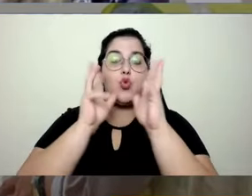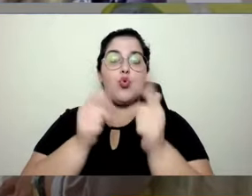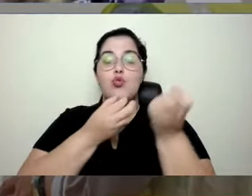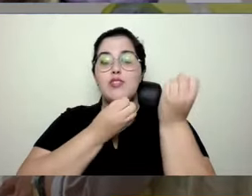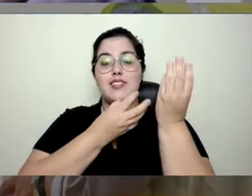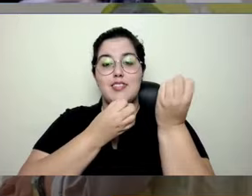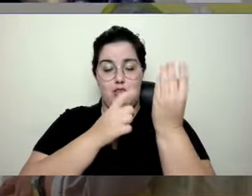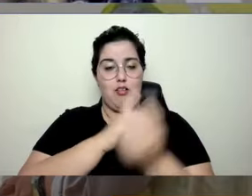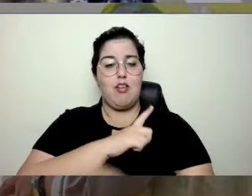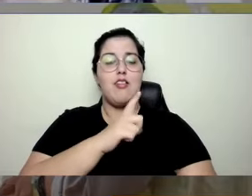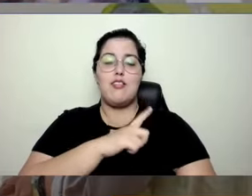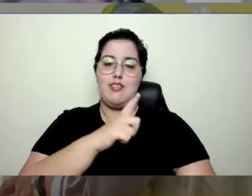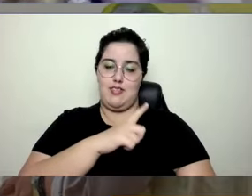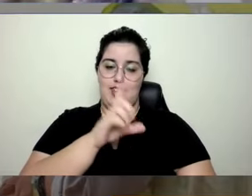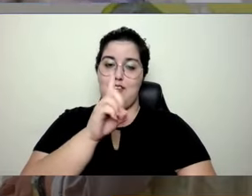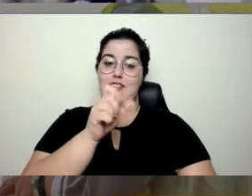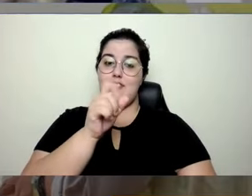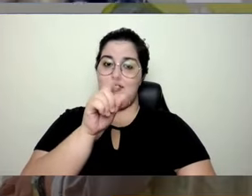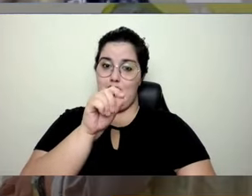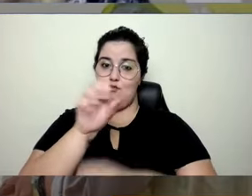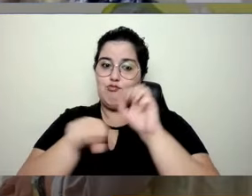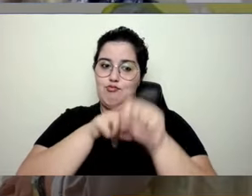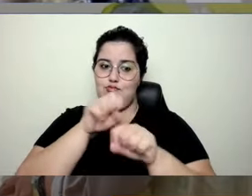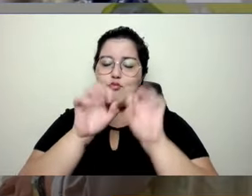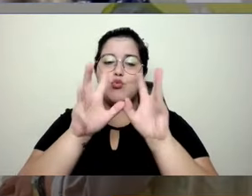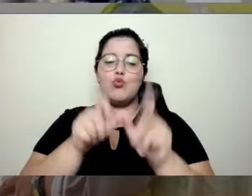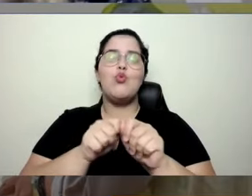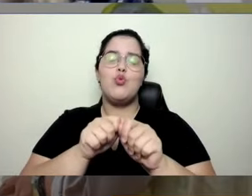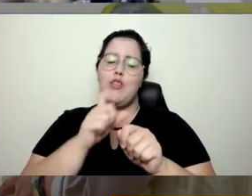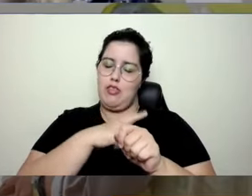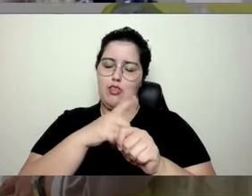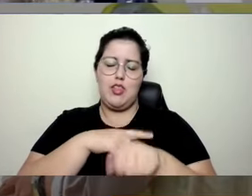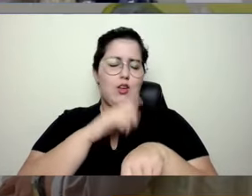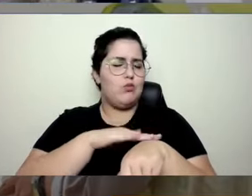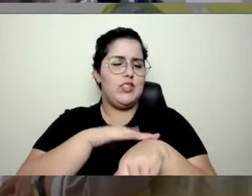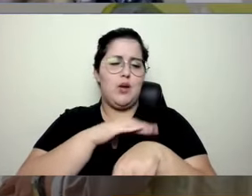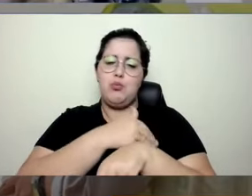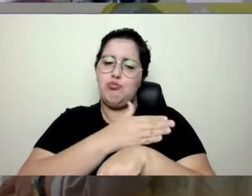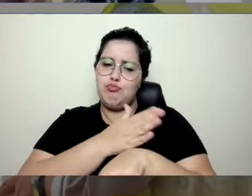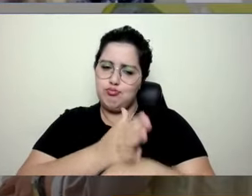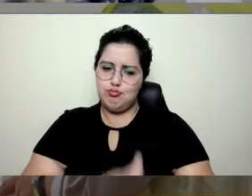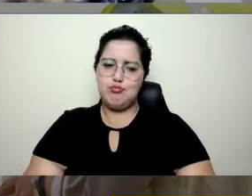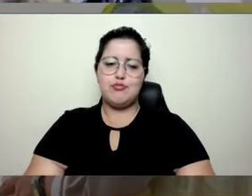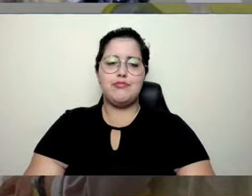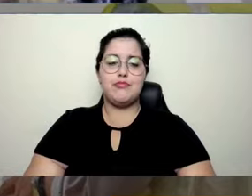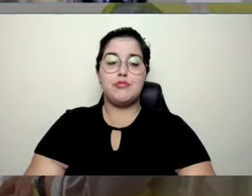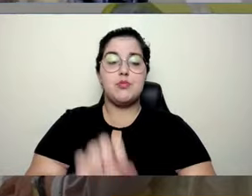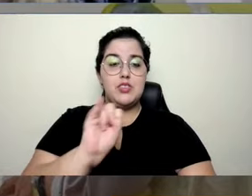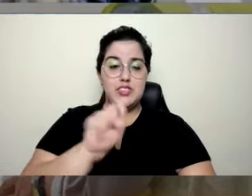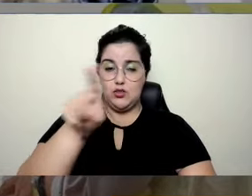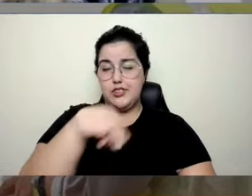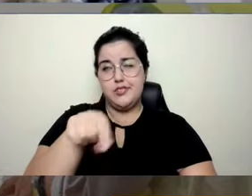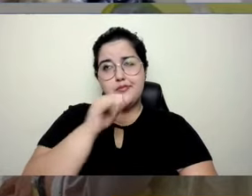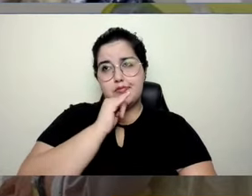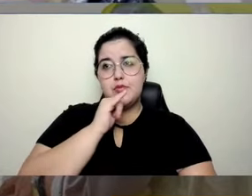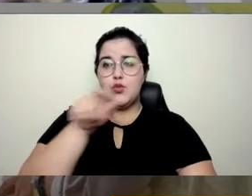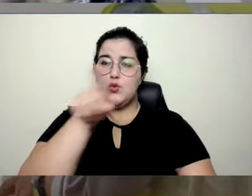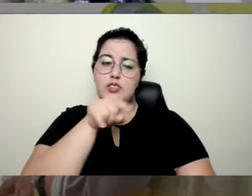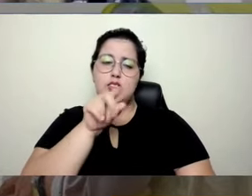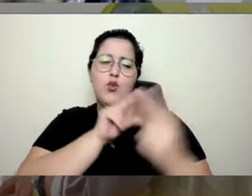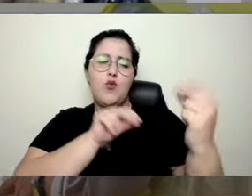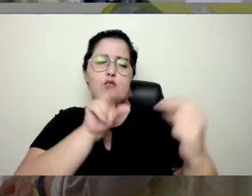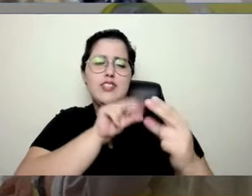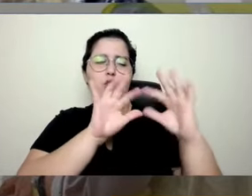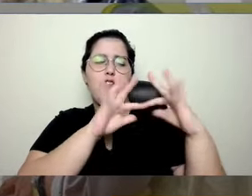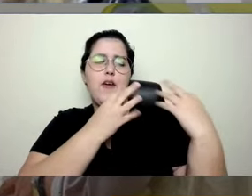indo para as redes e eles estão sendo tratados o tempo inteiro. Então hoje se você comenta no almoço com a sua